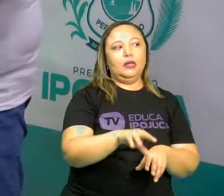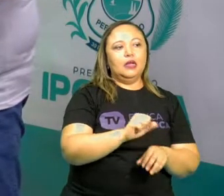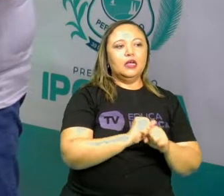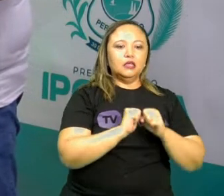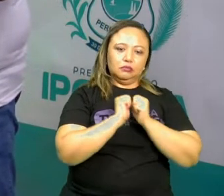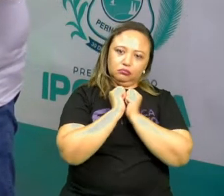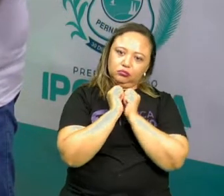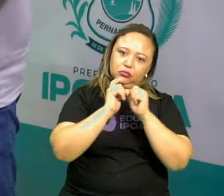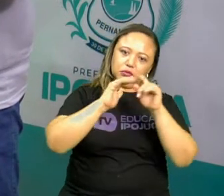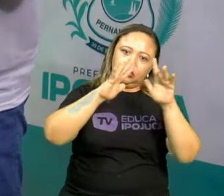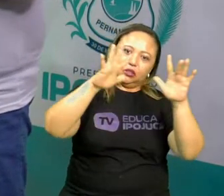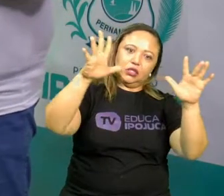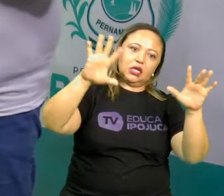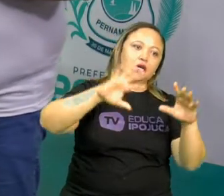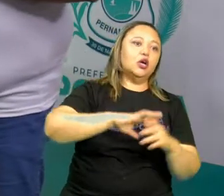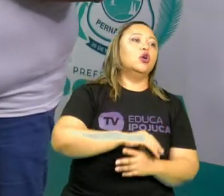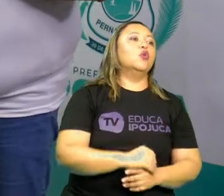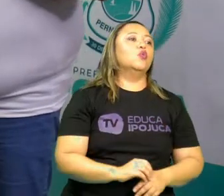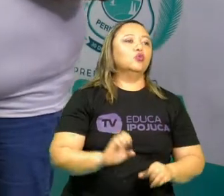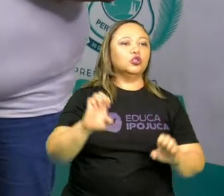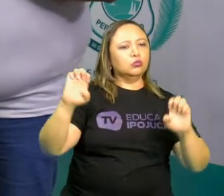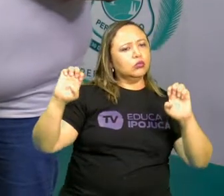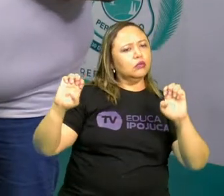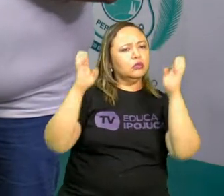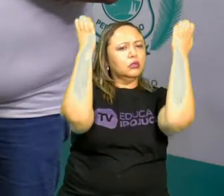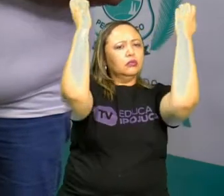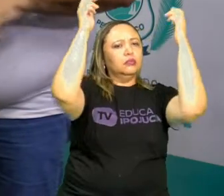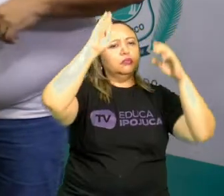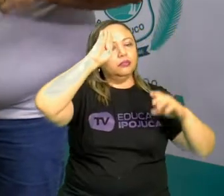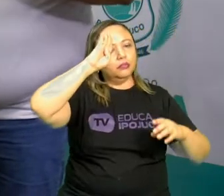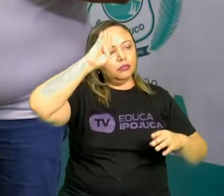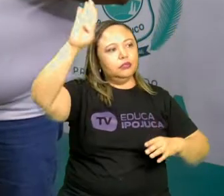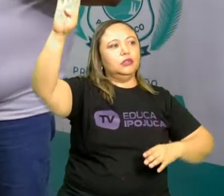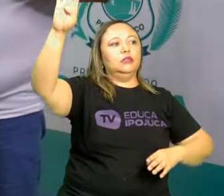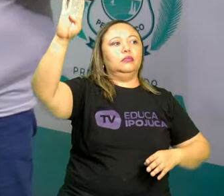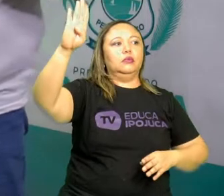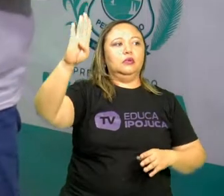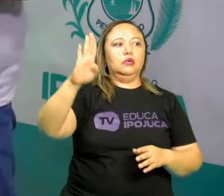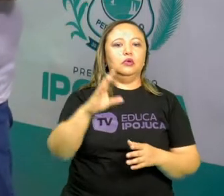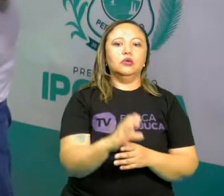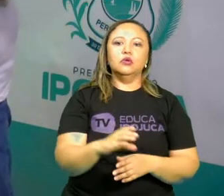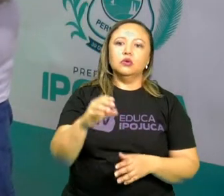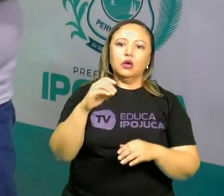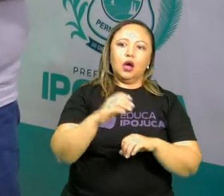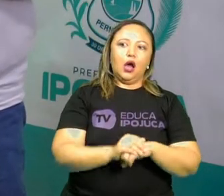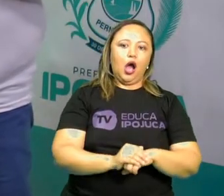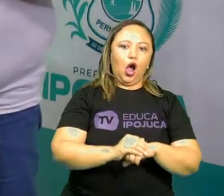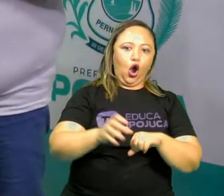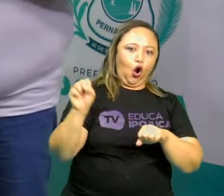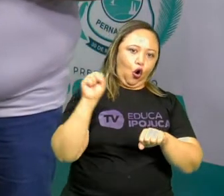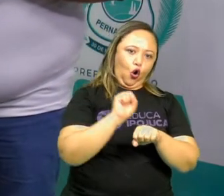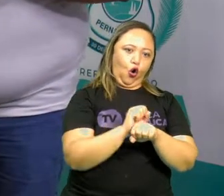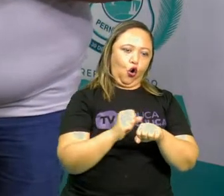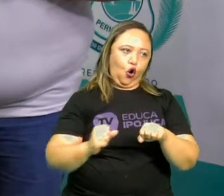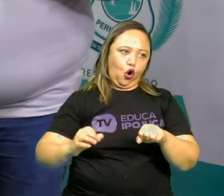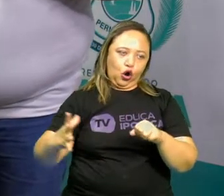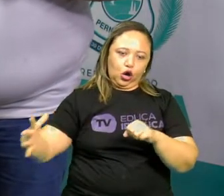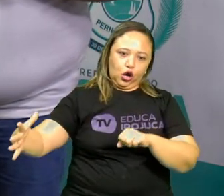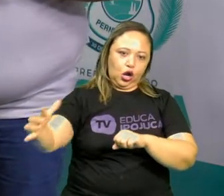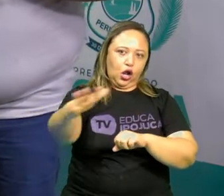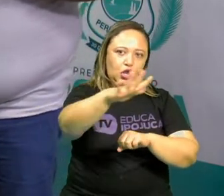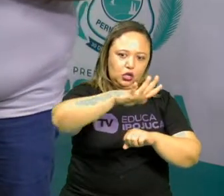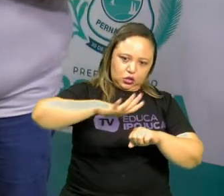Os principais eventos ocorridos na Europa foram o colonialismo, a expansão